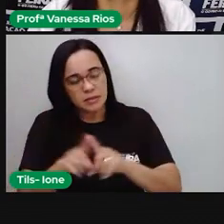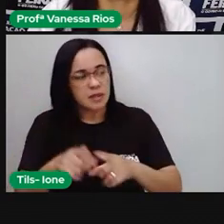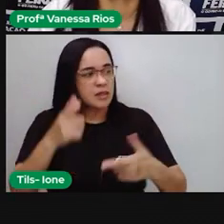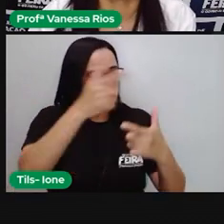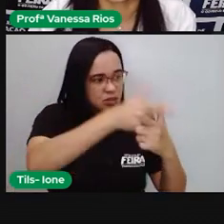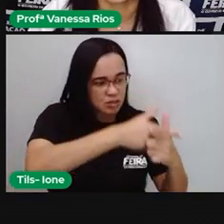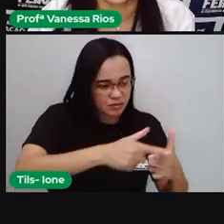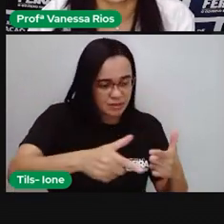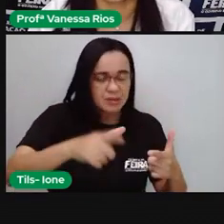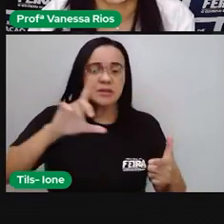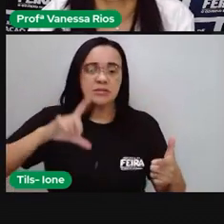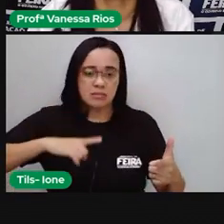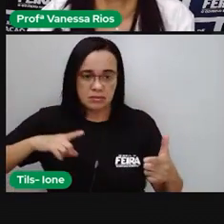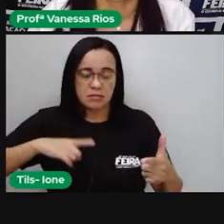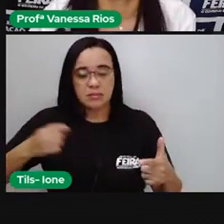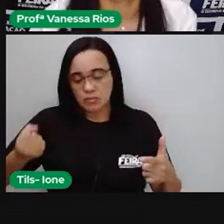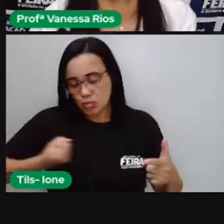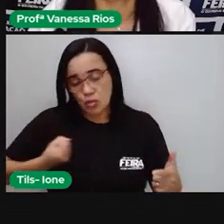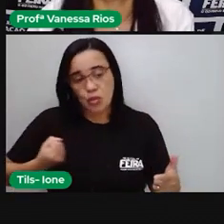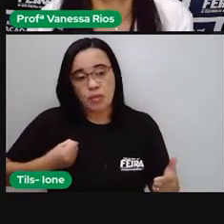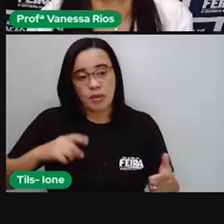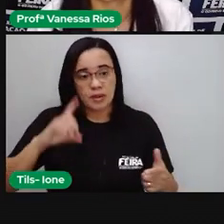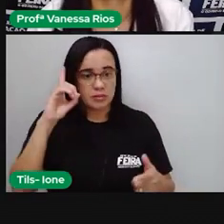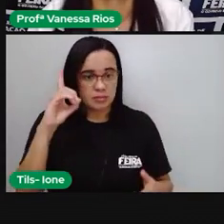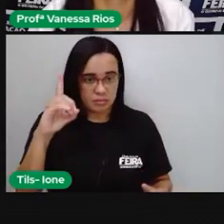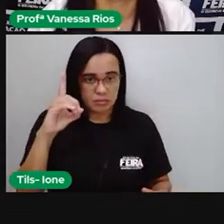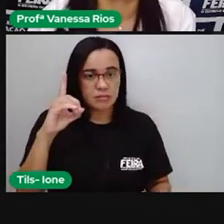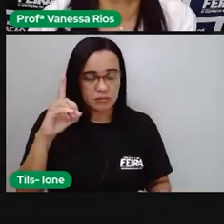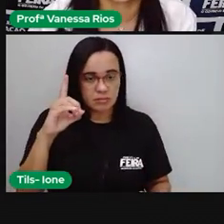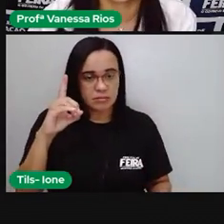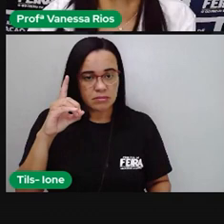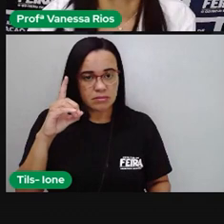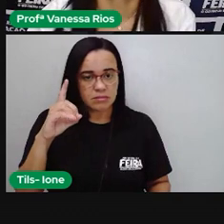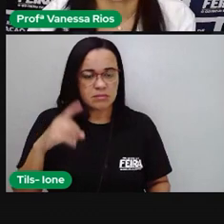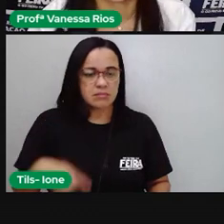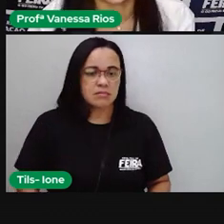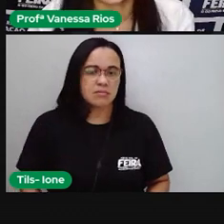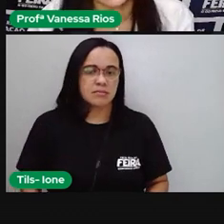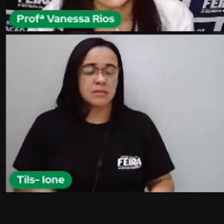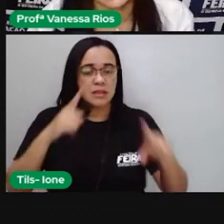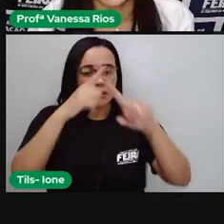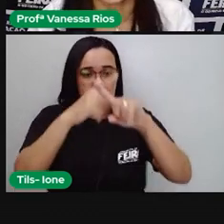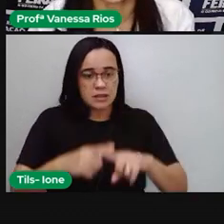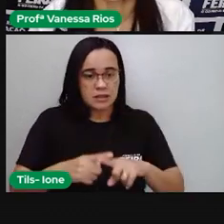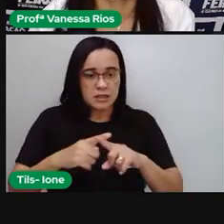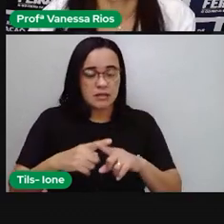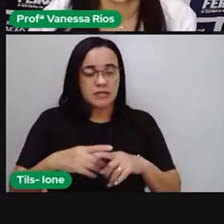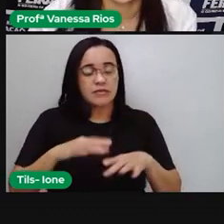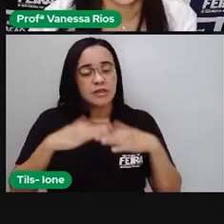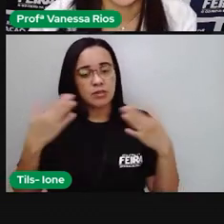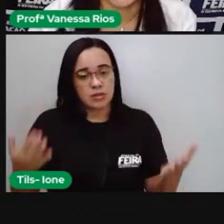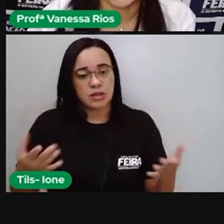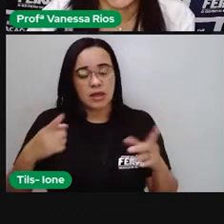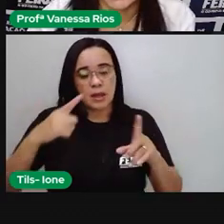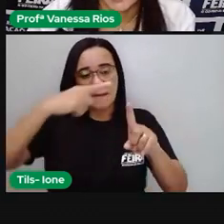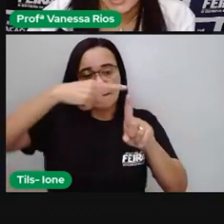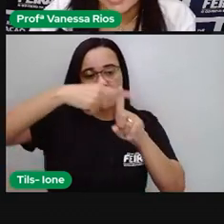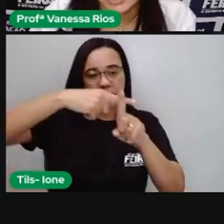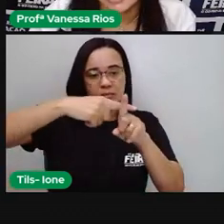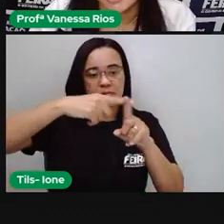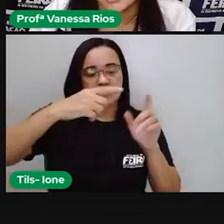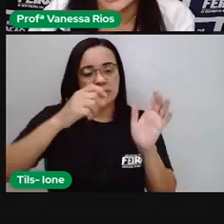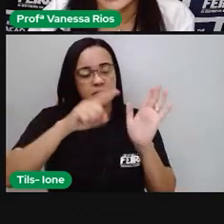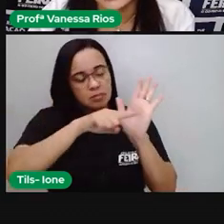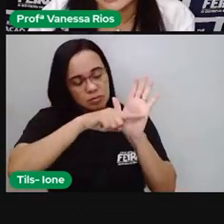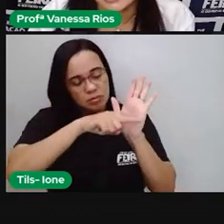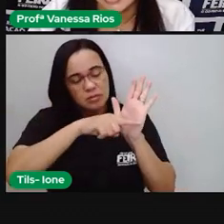quando a gente fala em números decimais. Aqui, a gente vai se atentar apenas à adição e à subtração. Então, as continhas que a prova propôs